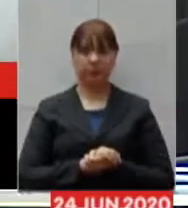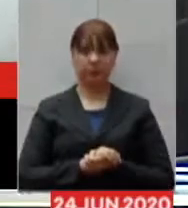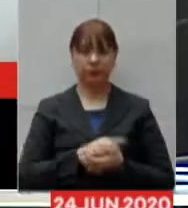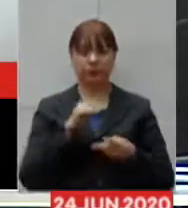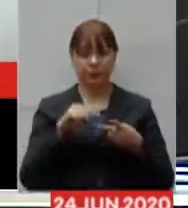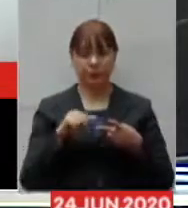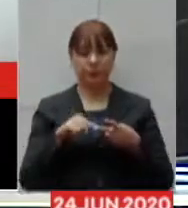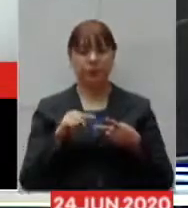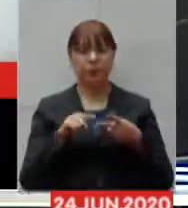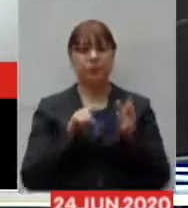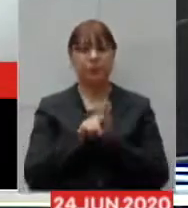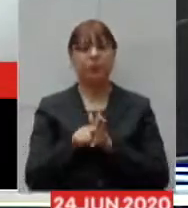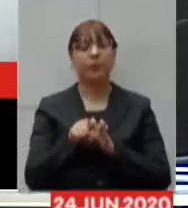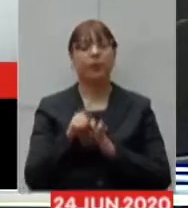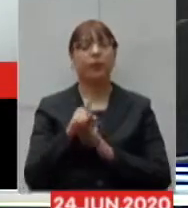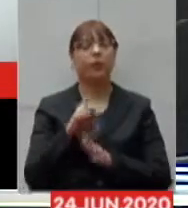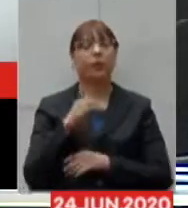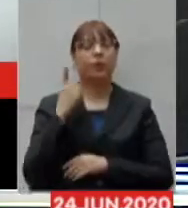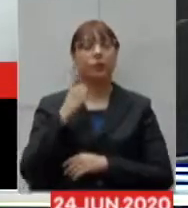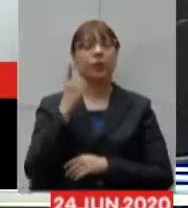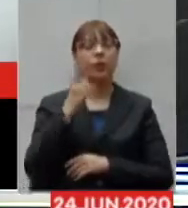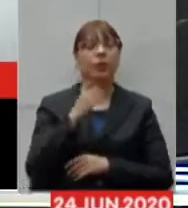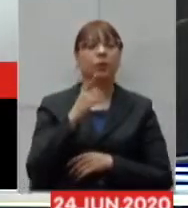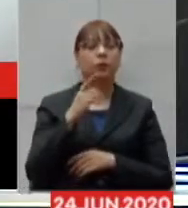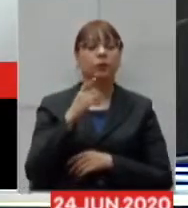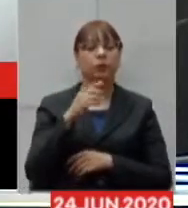deputado doutor Elita Arquínio